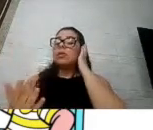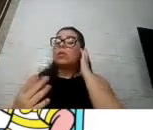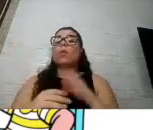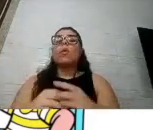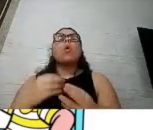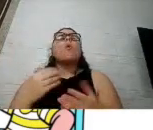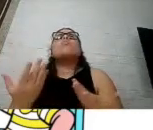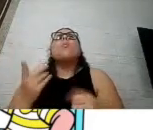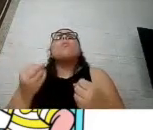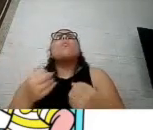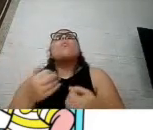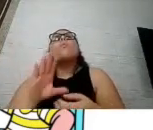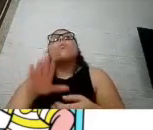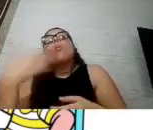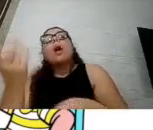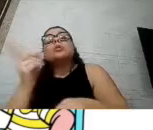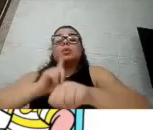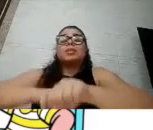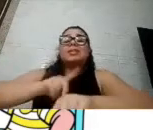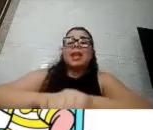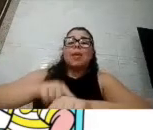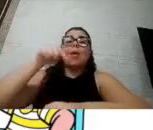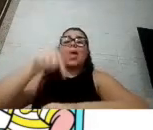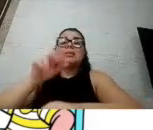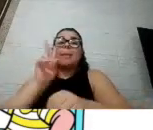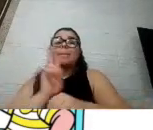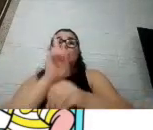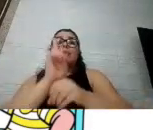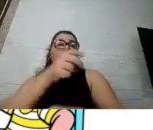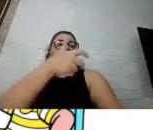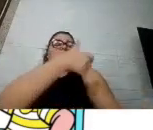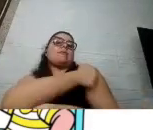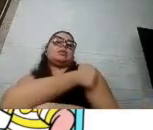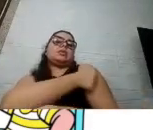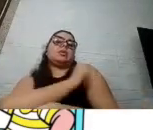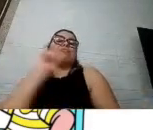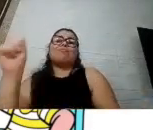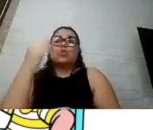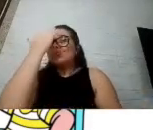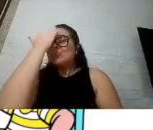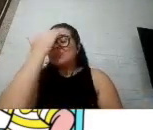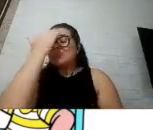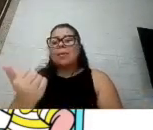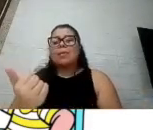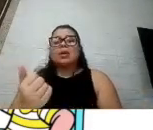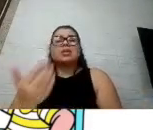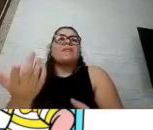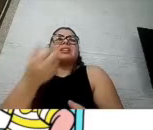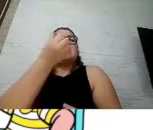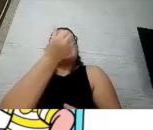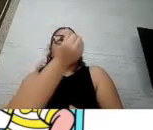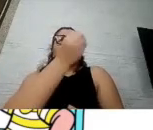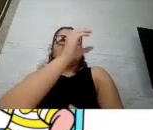quanto tempo dura essa proteção, a gente não tem resposta ainda, se essa proteção vai durar seis meses, se essa